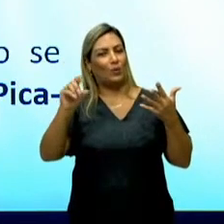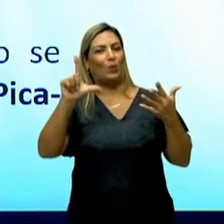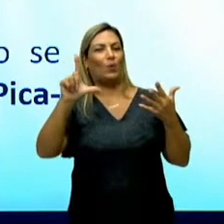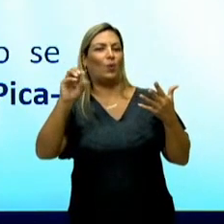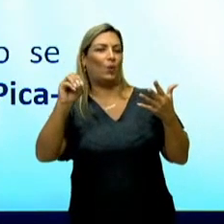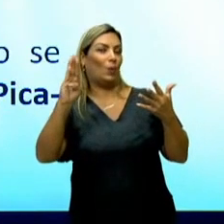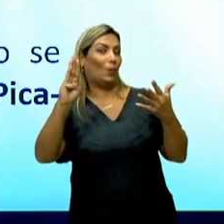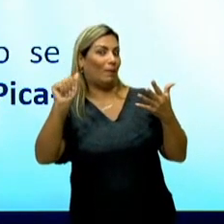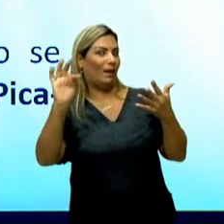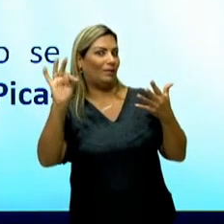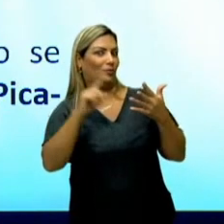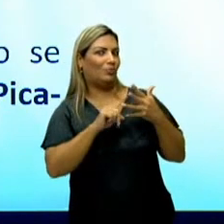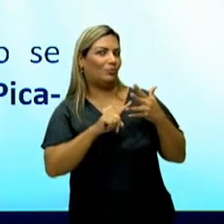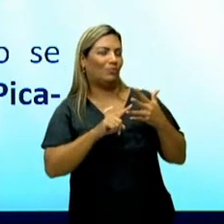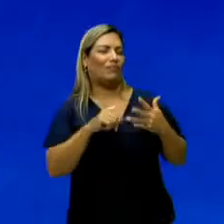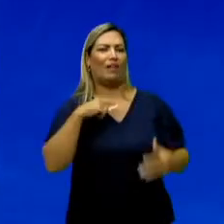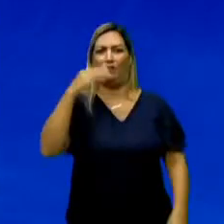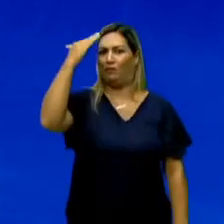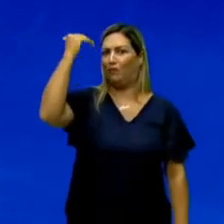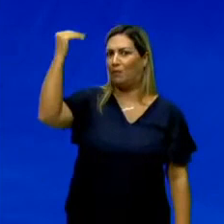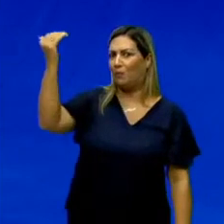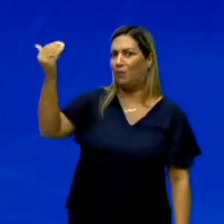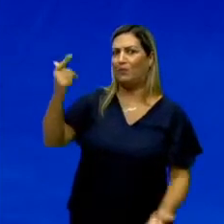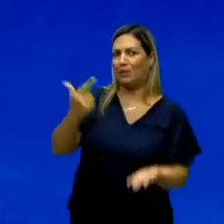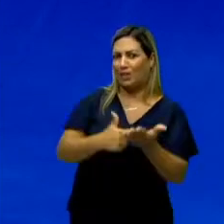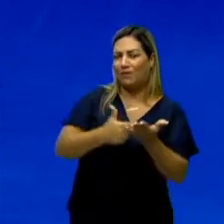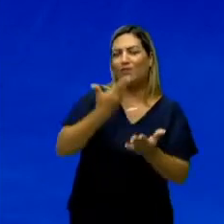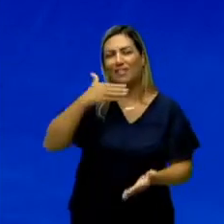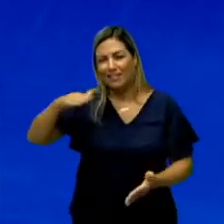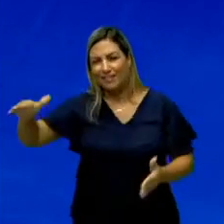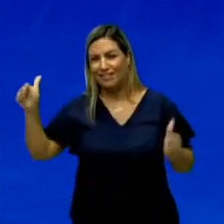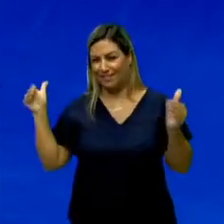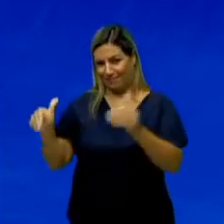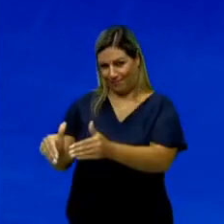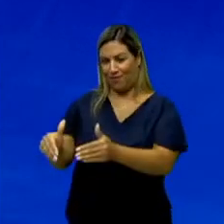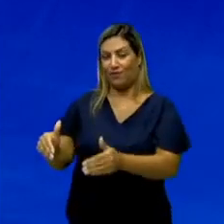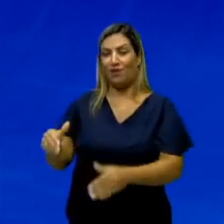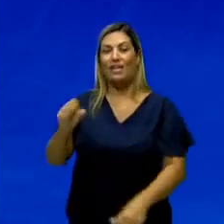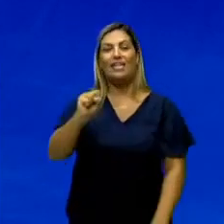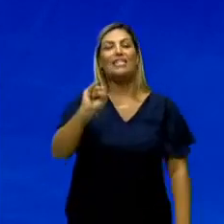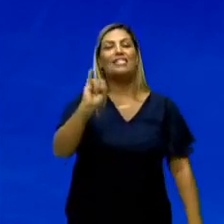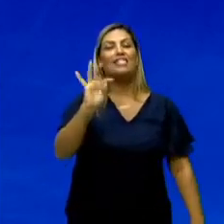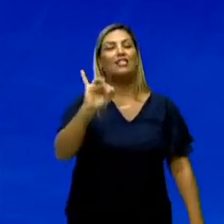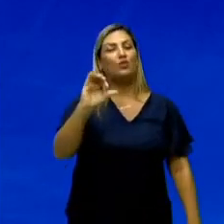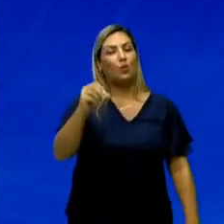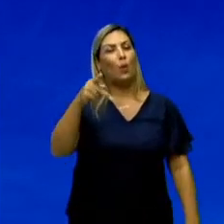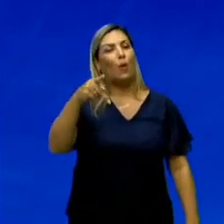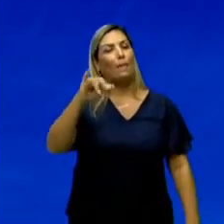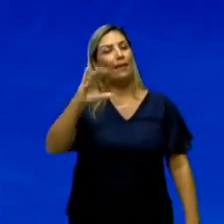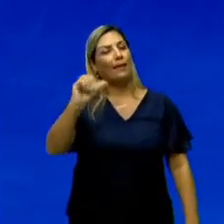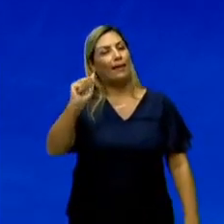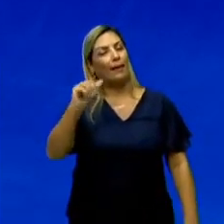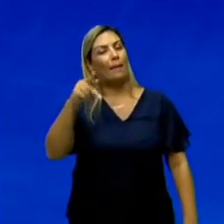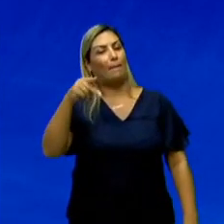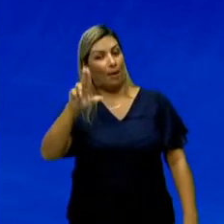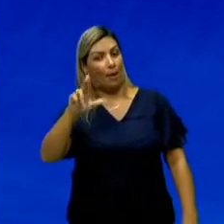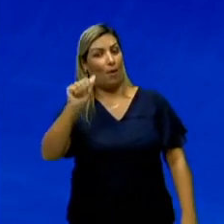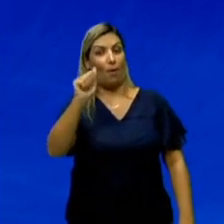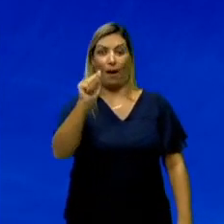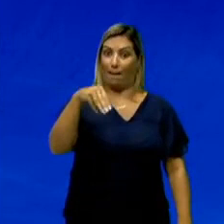é famoso pelas suas obras infantis, como, por exemplo, o sítio do Picapau Amarelo.